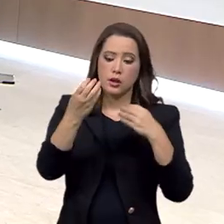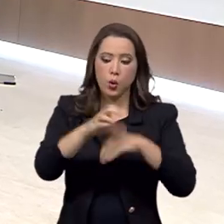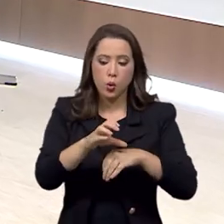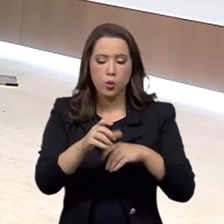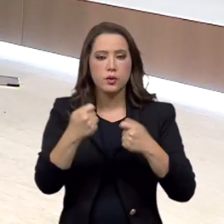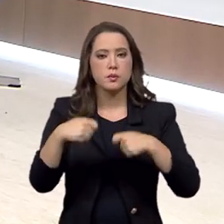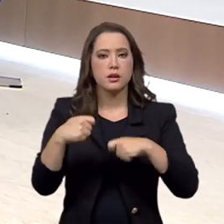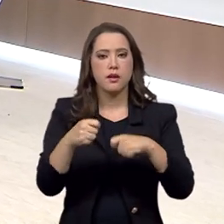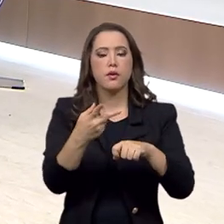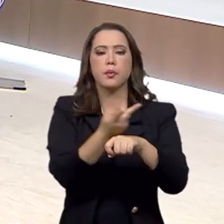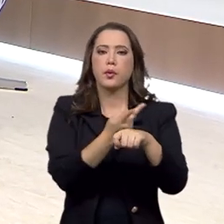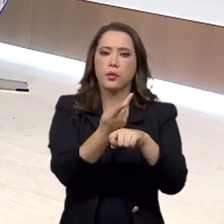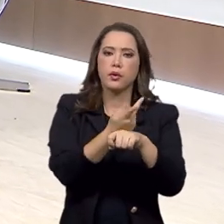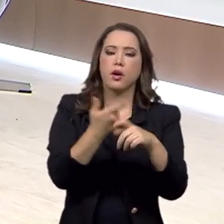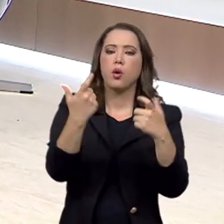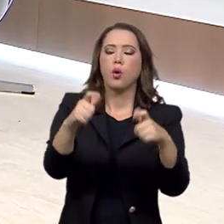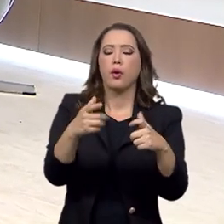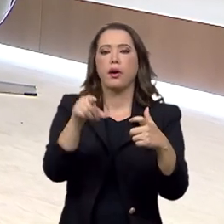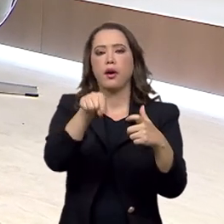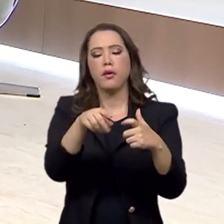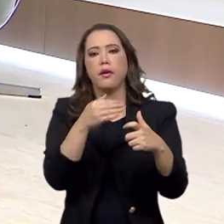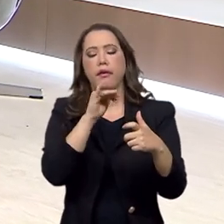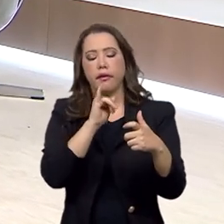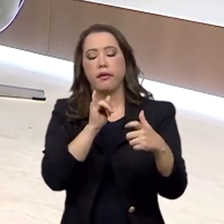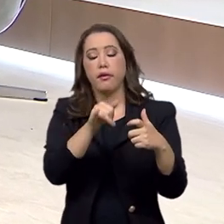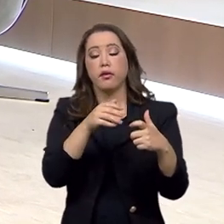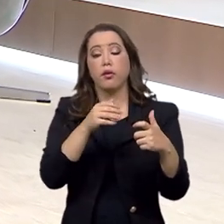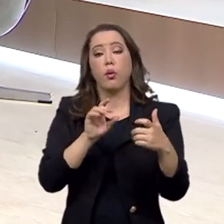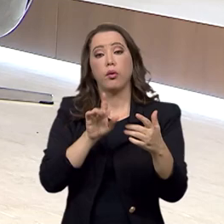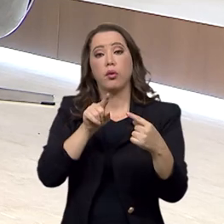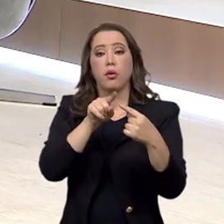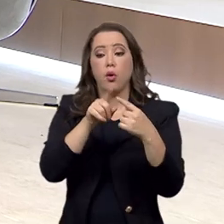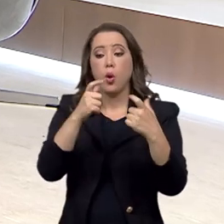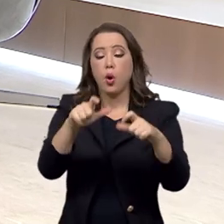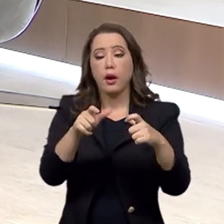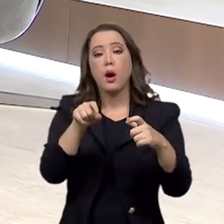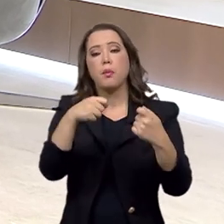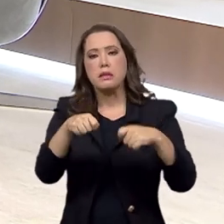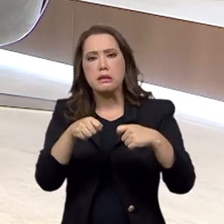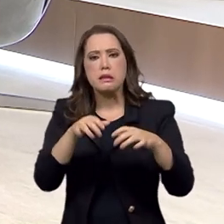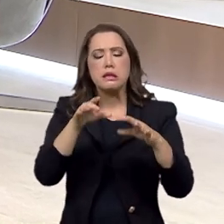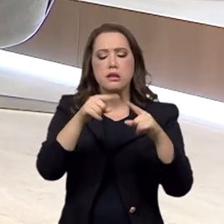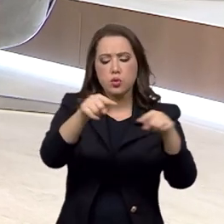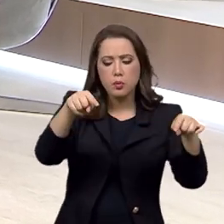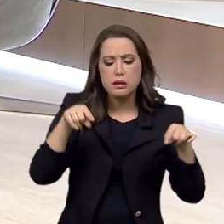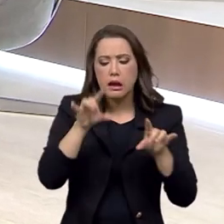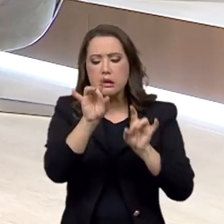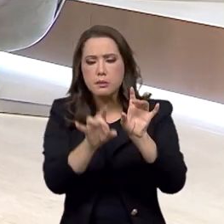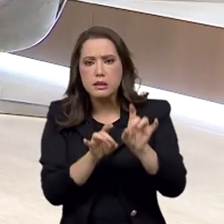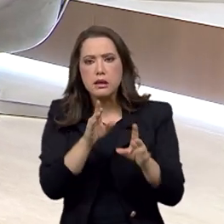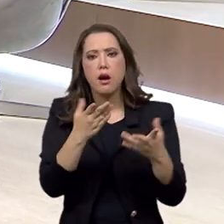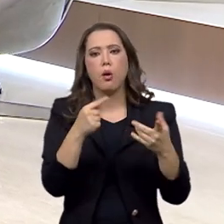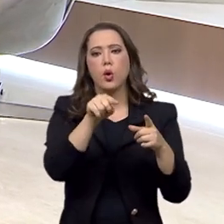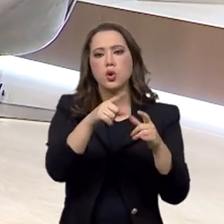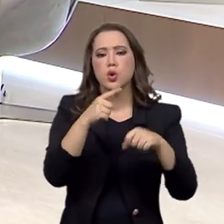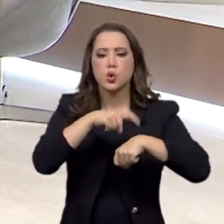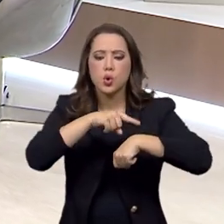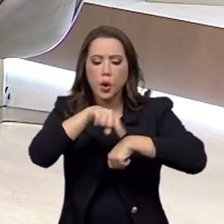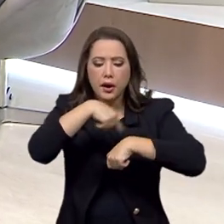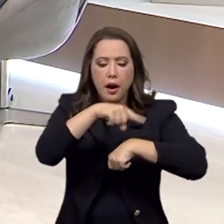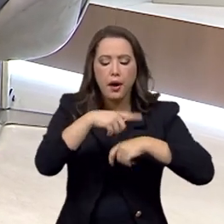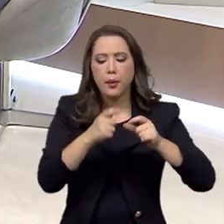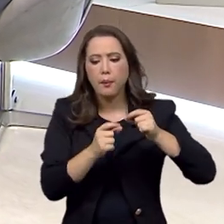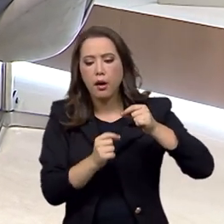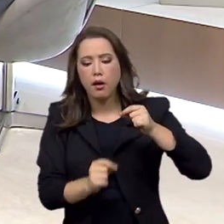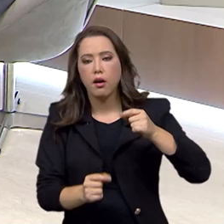procurar uma entidade que desse um parecer dizendo que ele precisaria de uma sala especial, de um horário estendido para fazer a prova, de condições